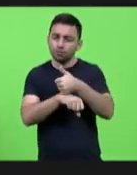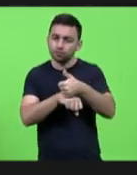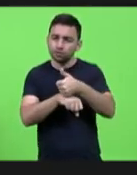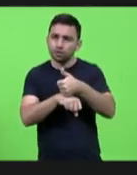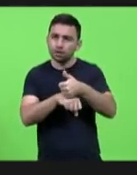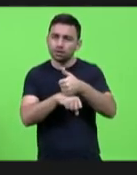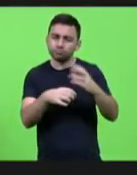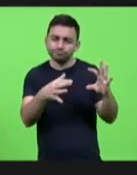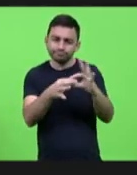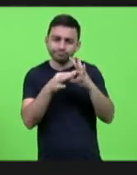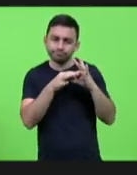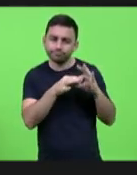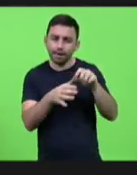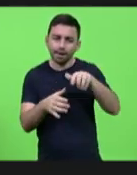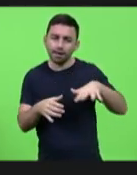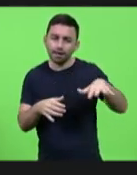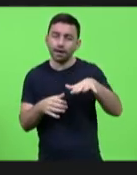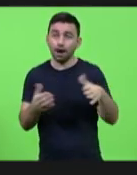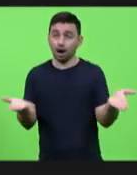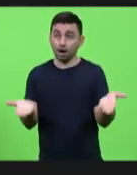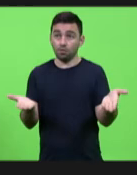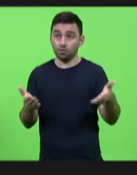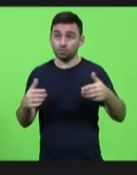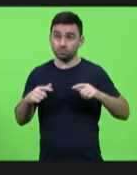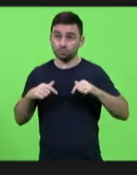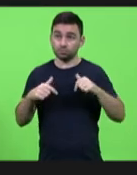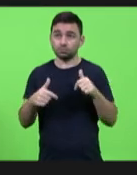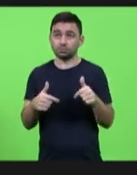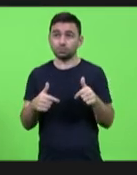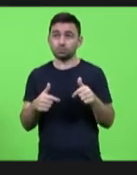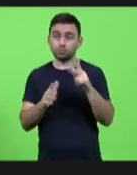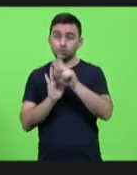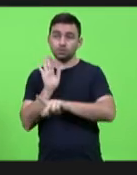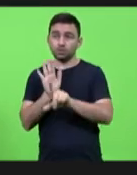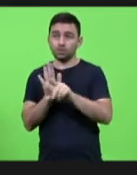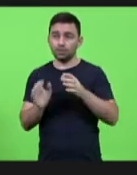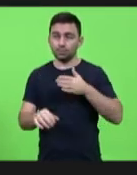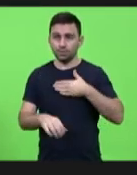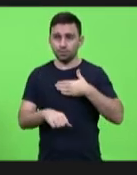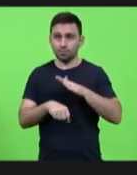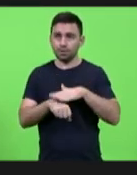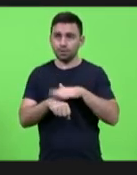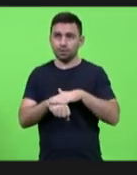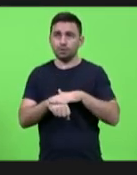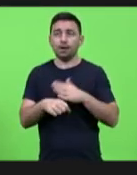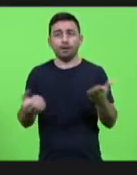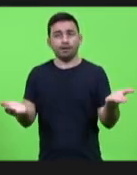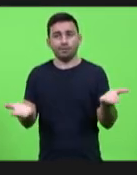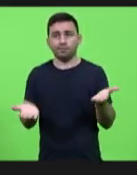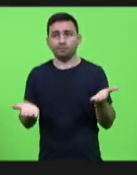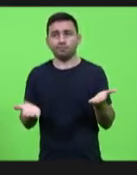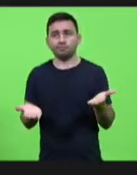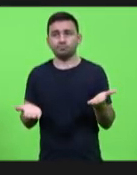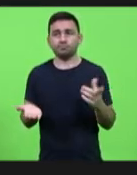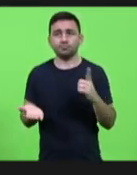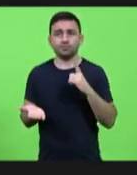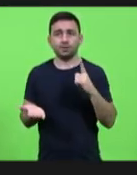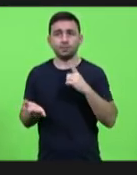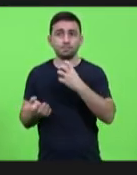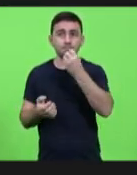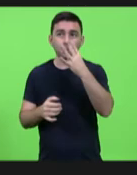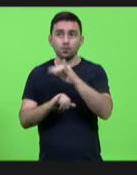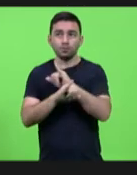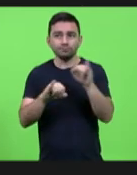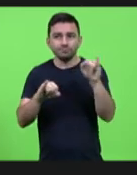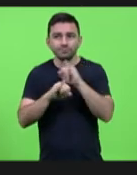área como por exemplo nessa ação que foi um projeto de lei de minha autoria mas que agora com essa boa notícia